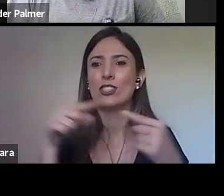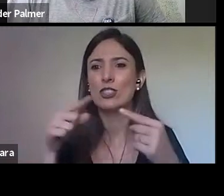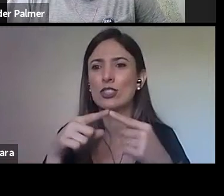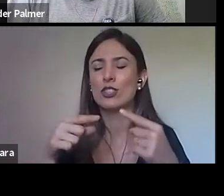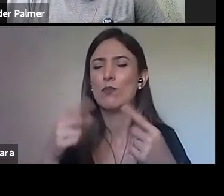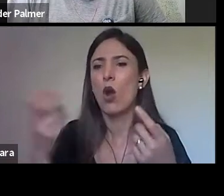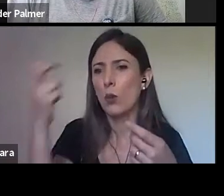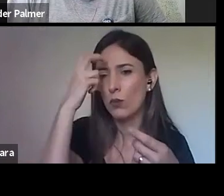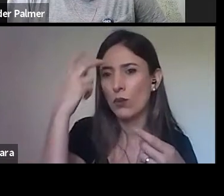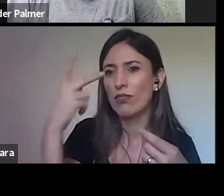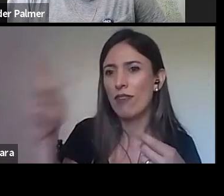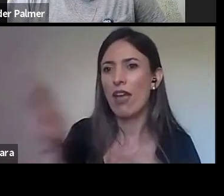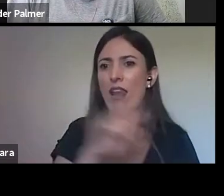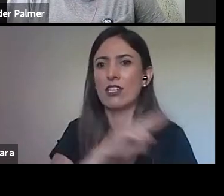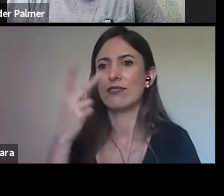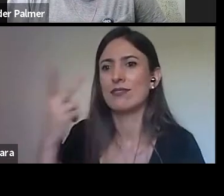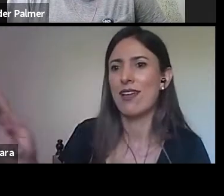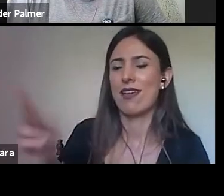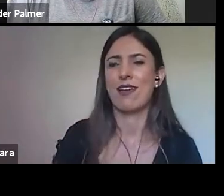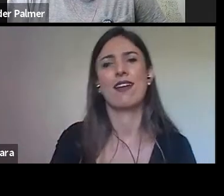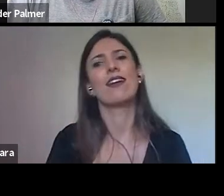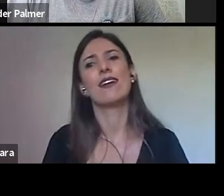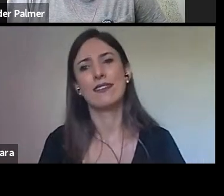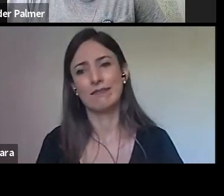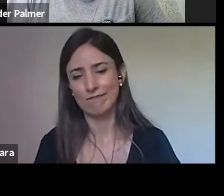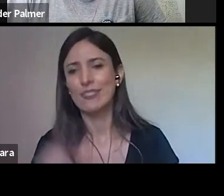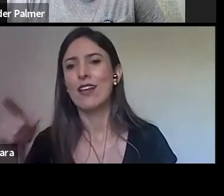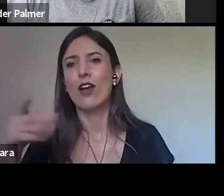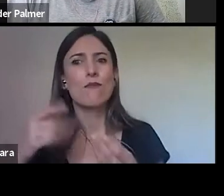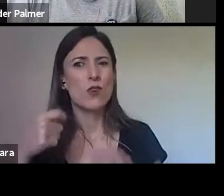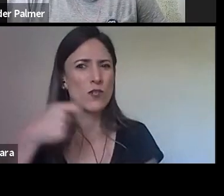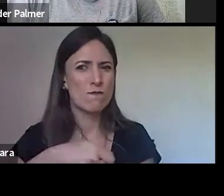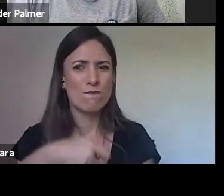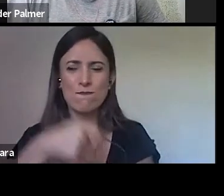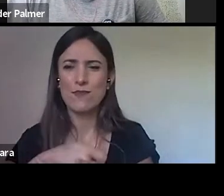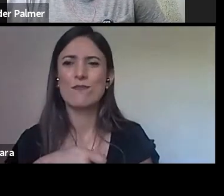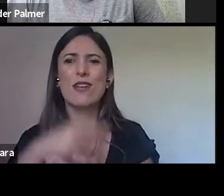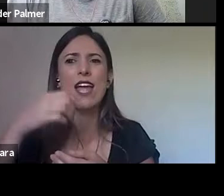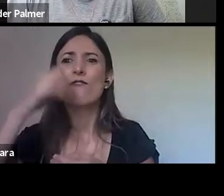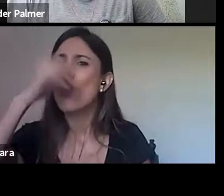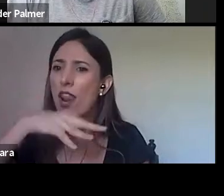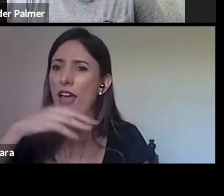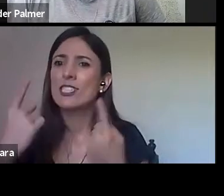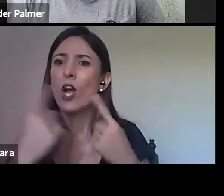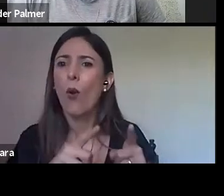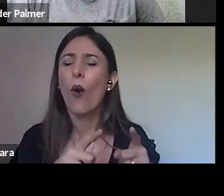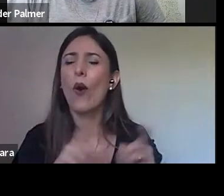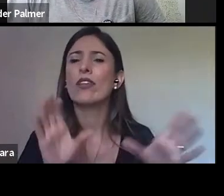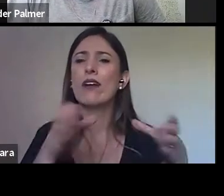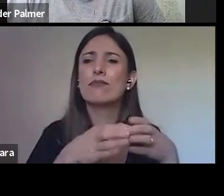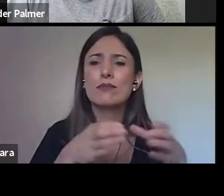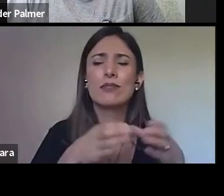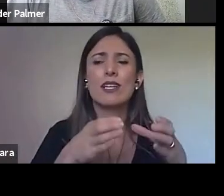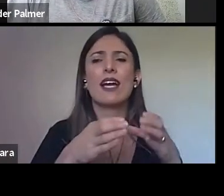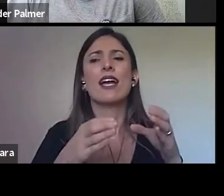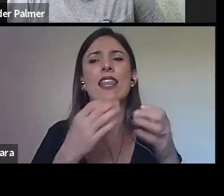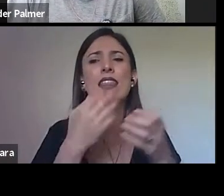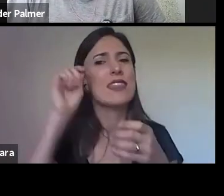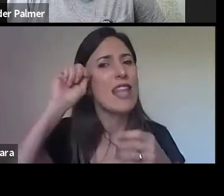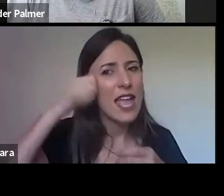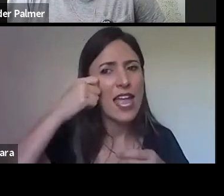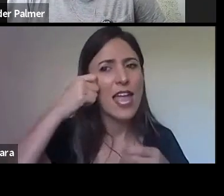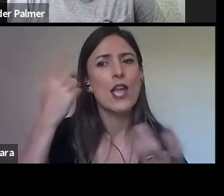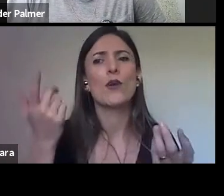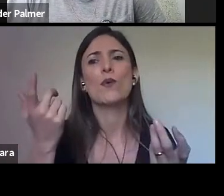escravos, mas também com as mulheres, como que ela inculca ideias, como que ela inculca